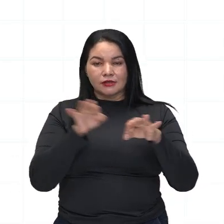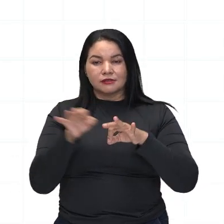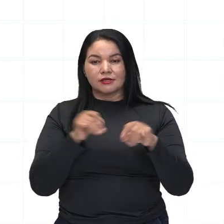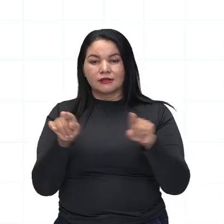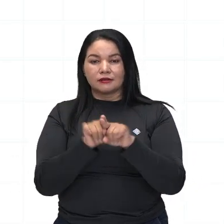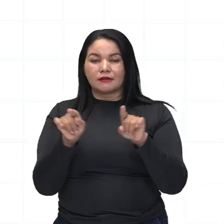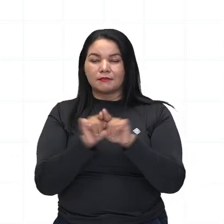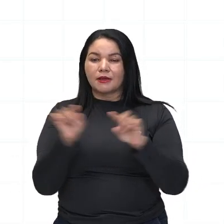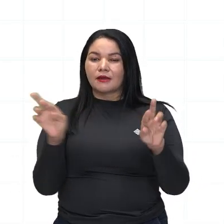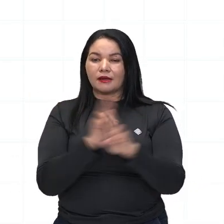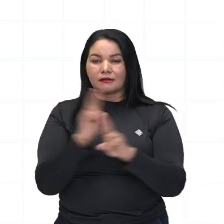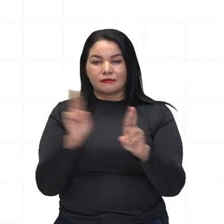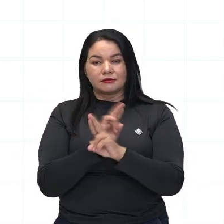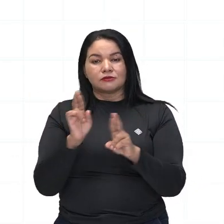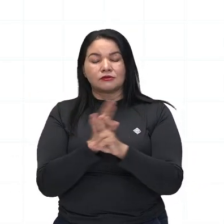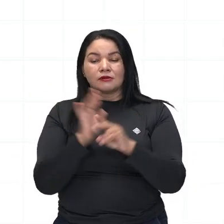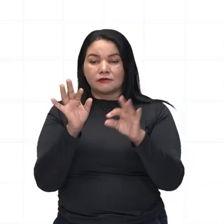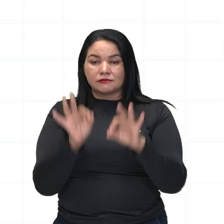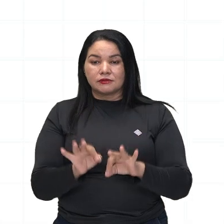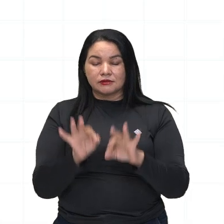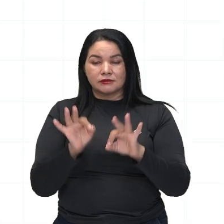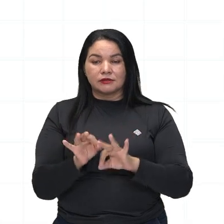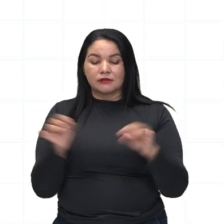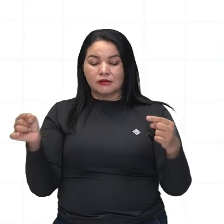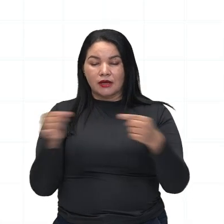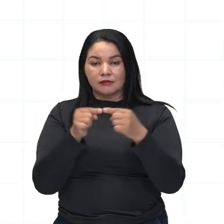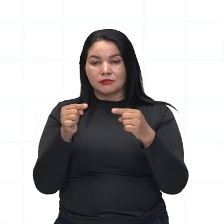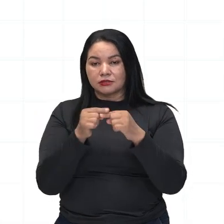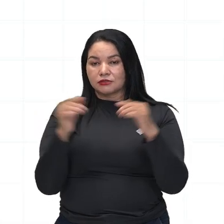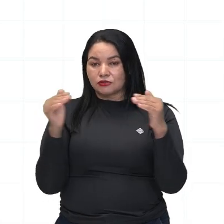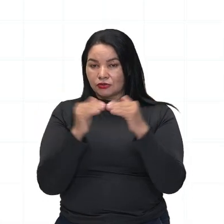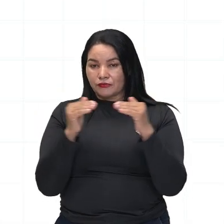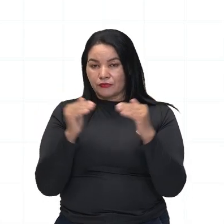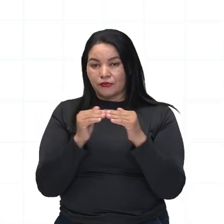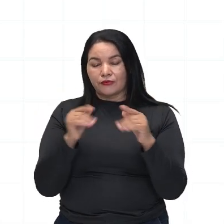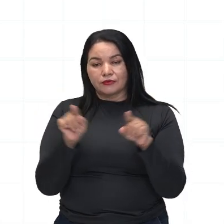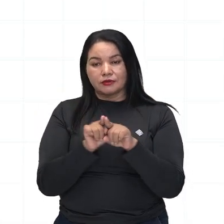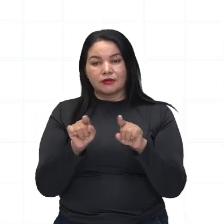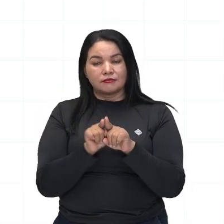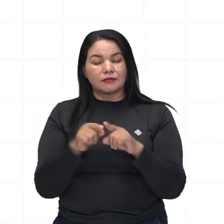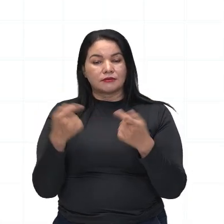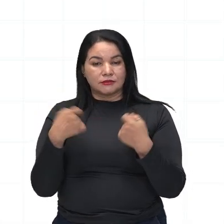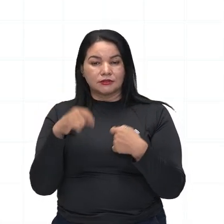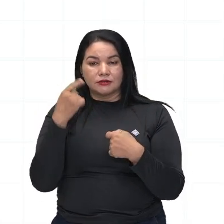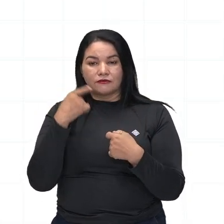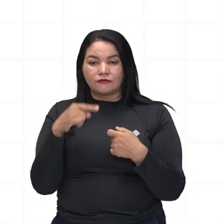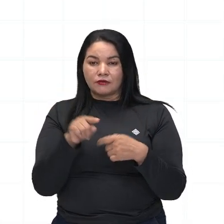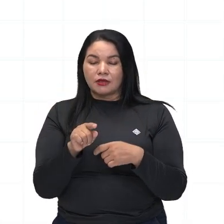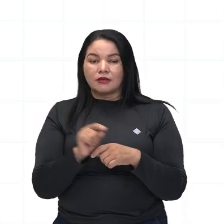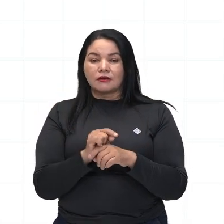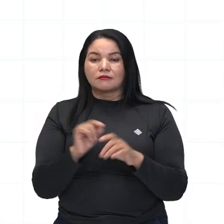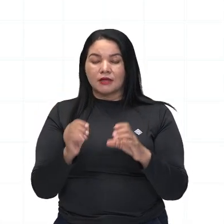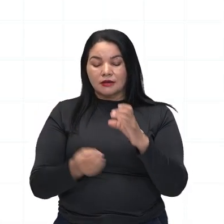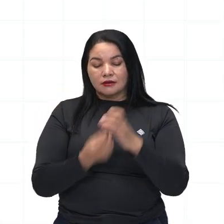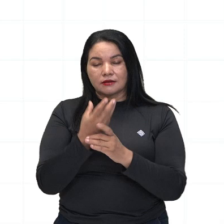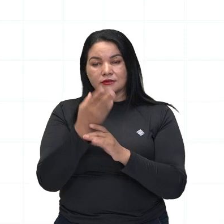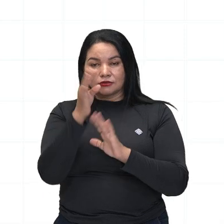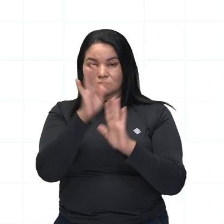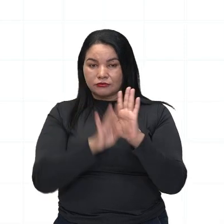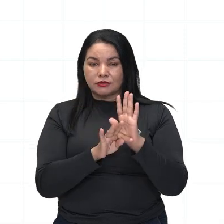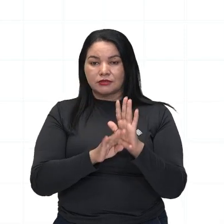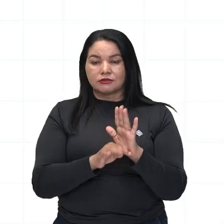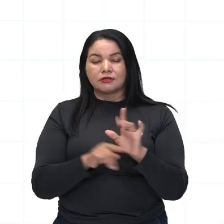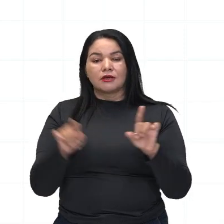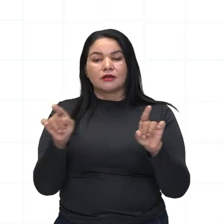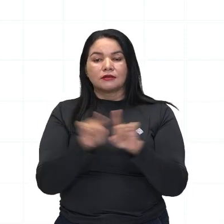de forma coerente e coesa, ou seja, olha a coesão e a coerência aqui presentes na construção do texto, argumentos